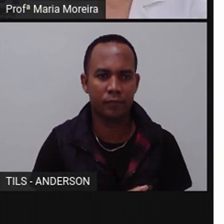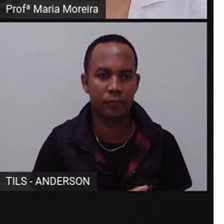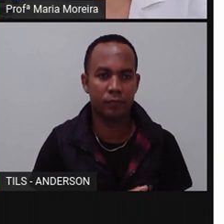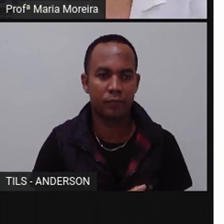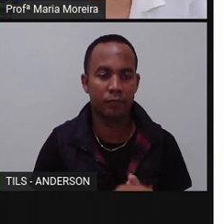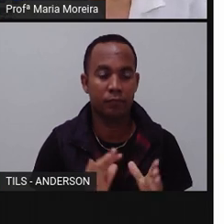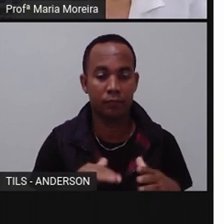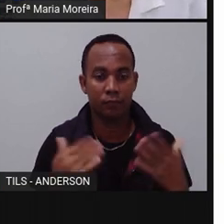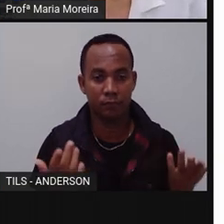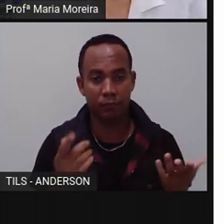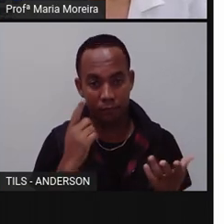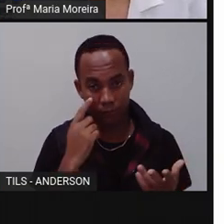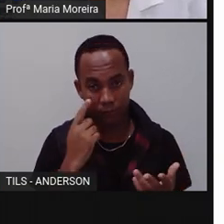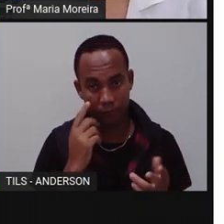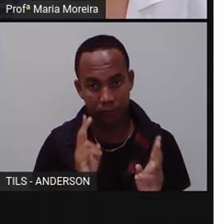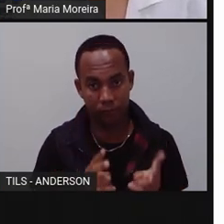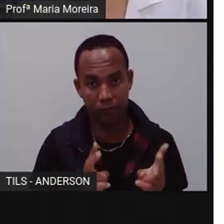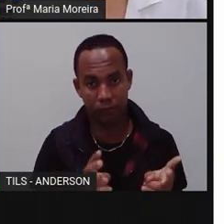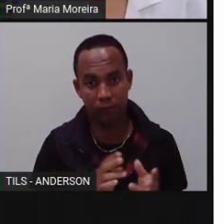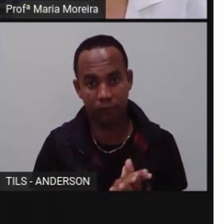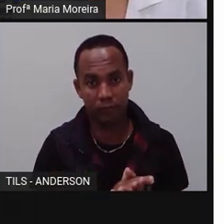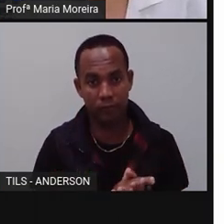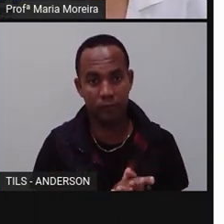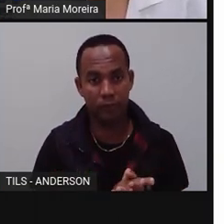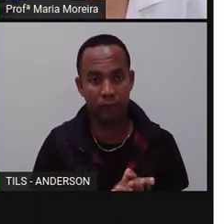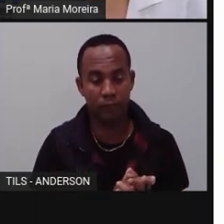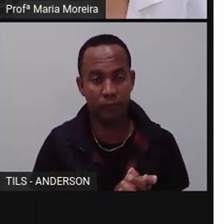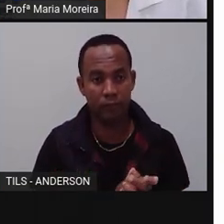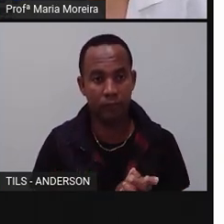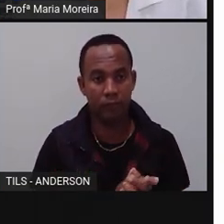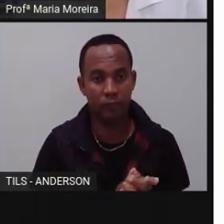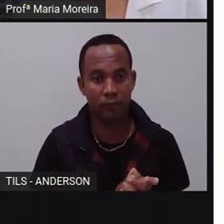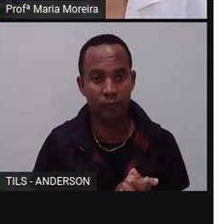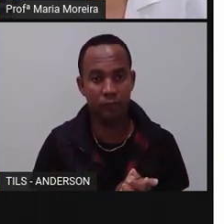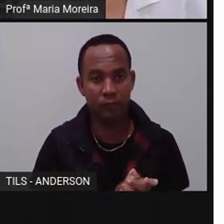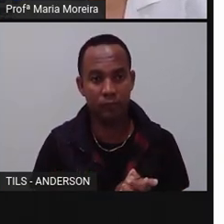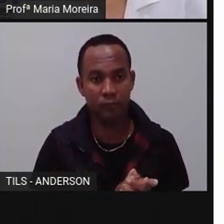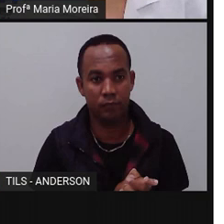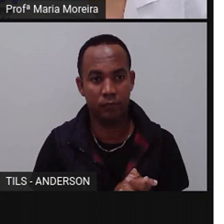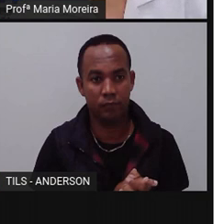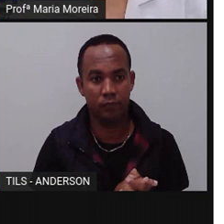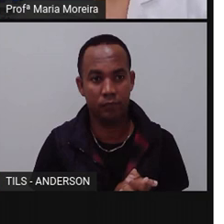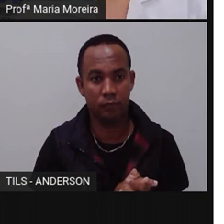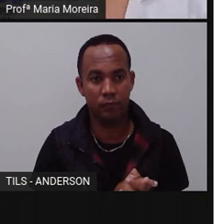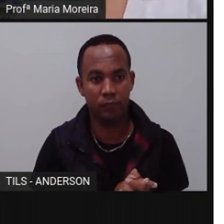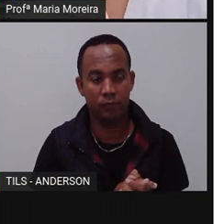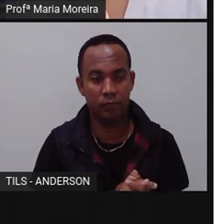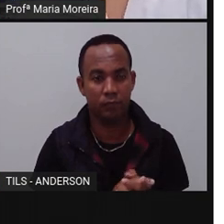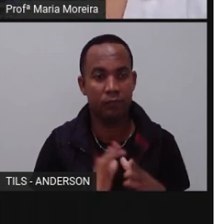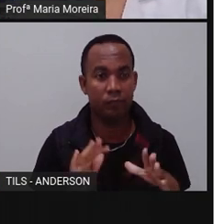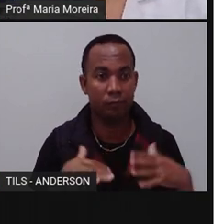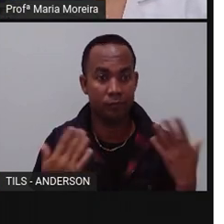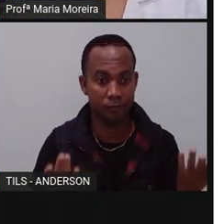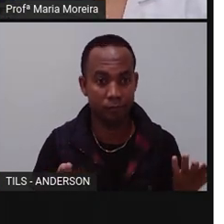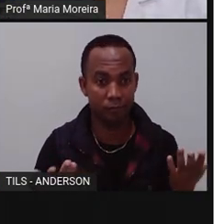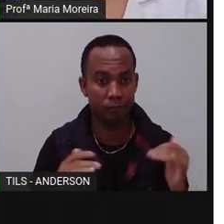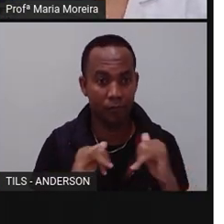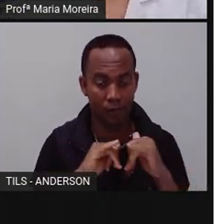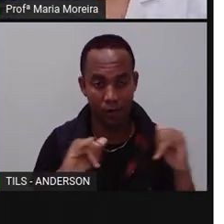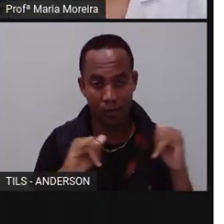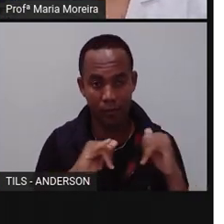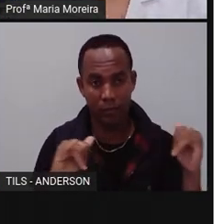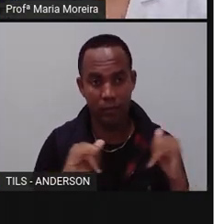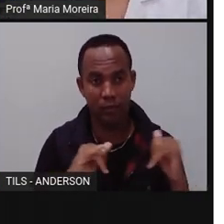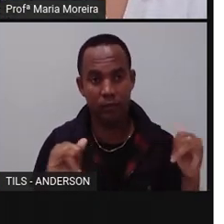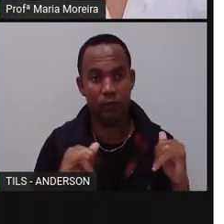Então, gente, vamos lá. Continuando aqui. Quem tiver com dúvida ainda do que é deserto, pesquisar mais um pouquinho, tá? Bom, recadinho nosso aí